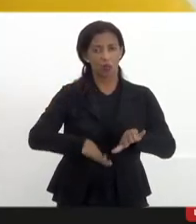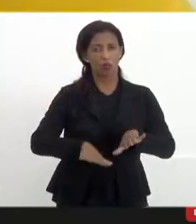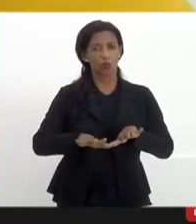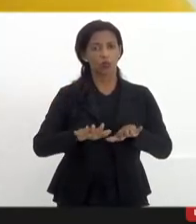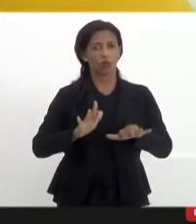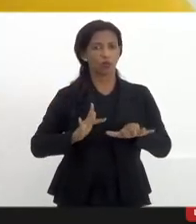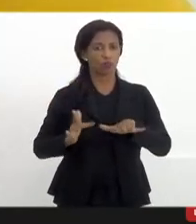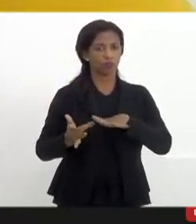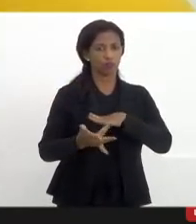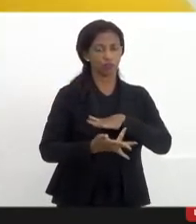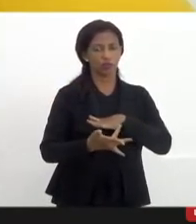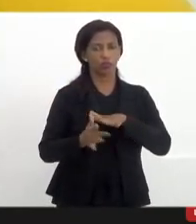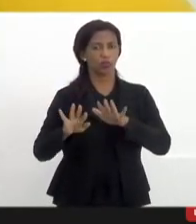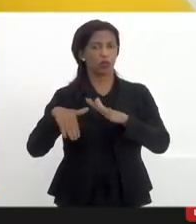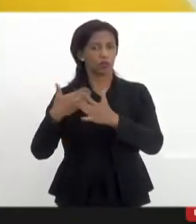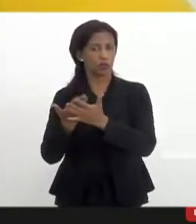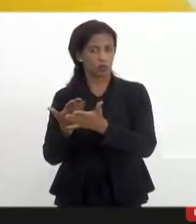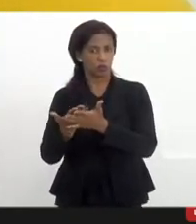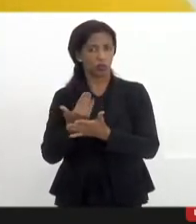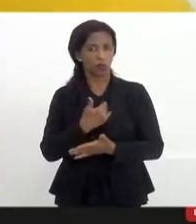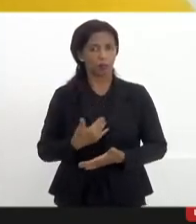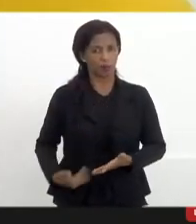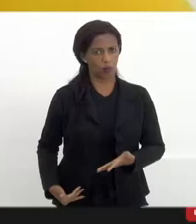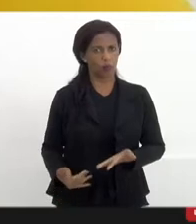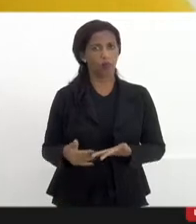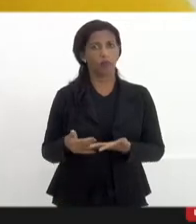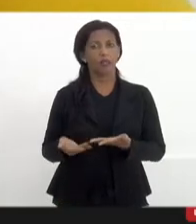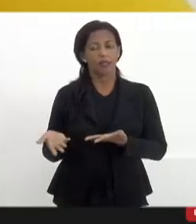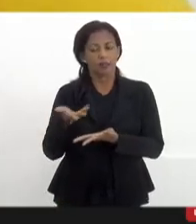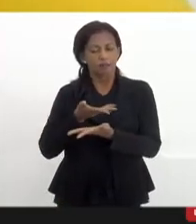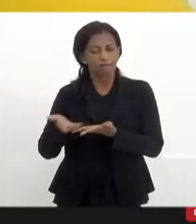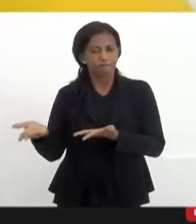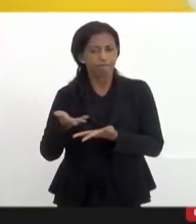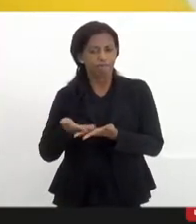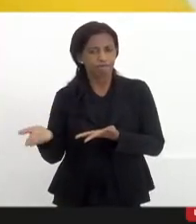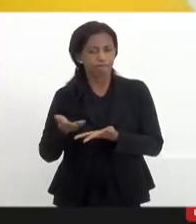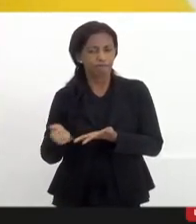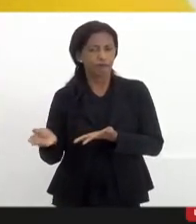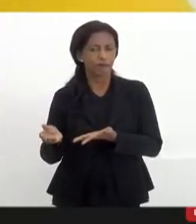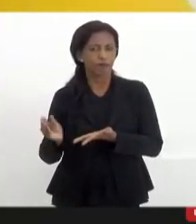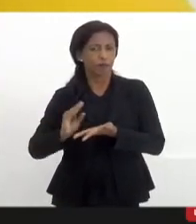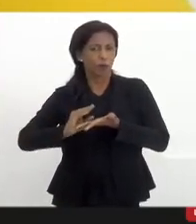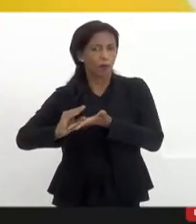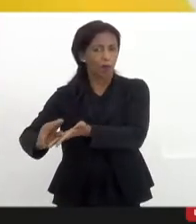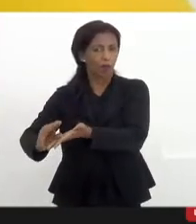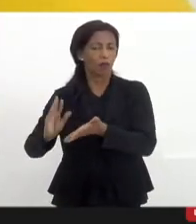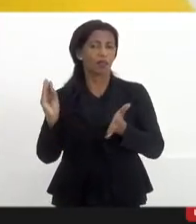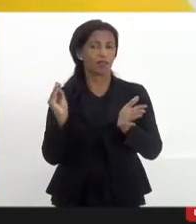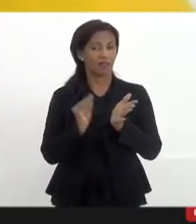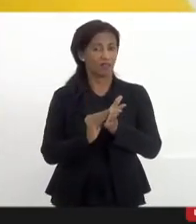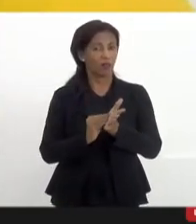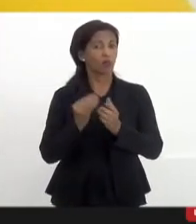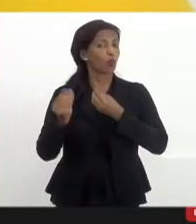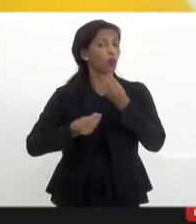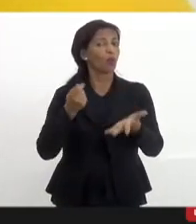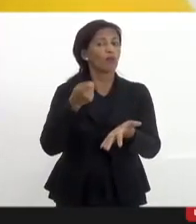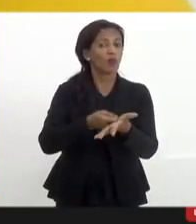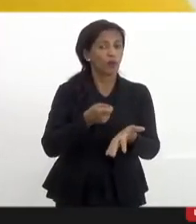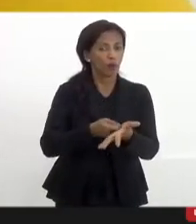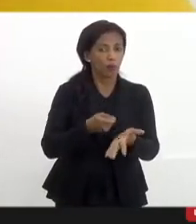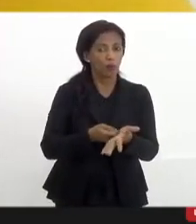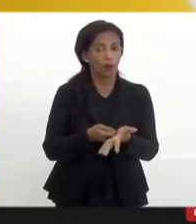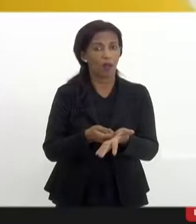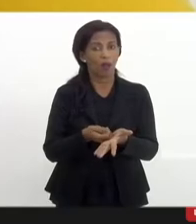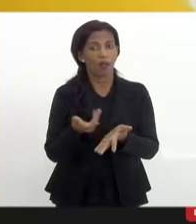públicas desse investimento que não vem sendo realizado e a gente tem que discutir como é que nós vamos cobrar essa implementação e quais